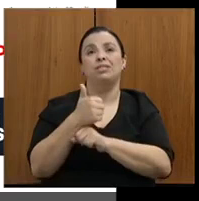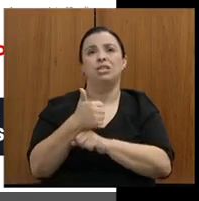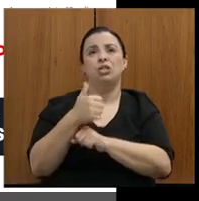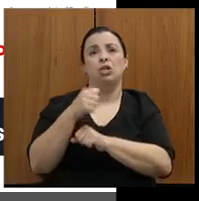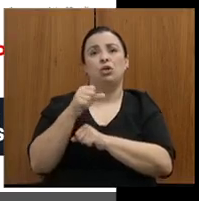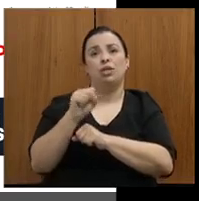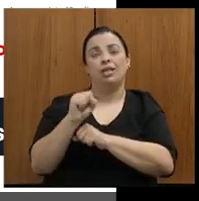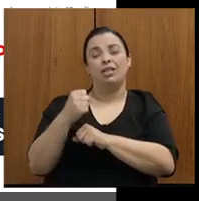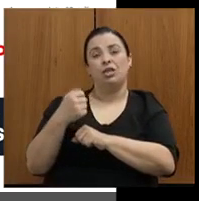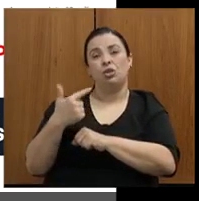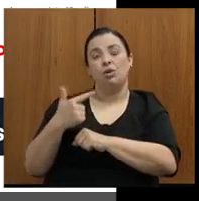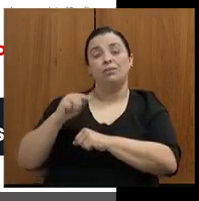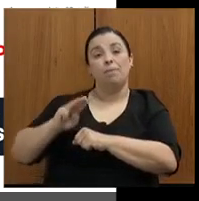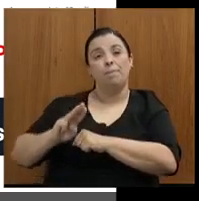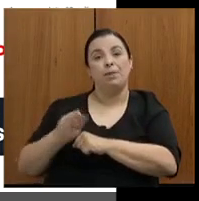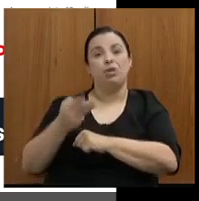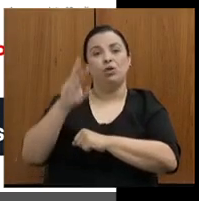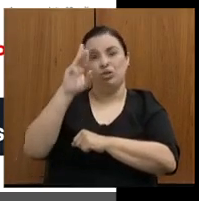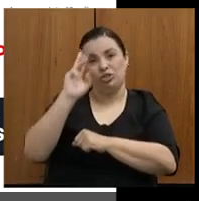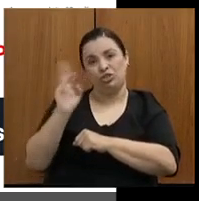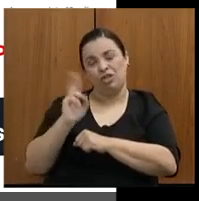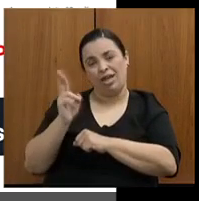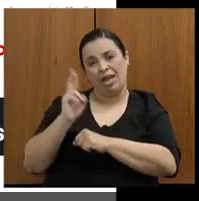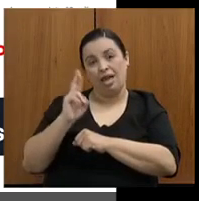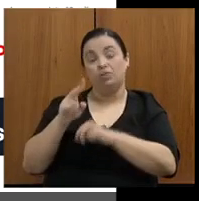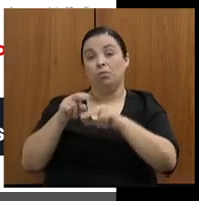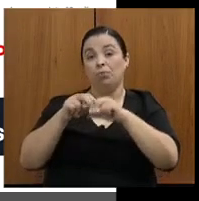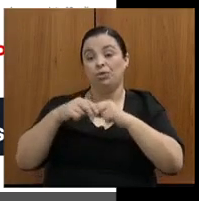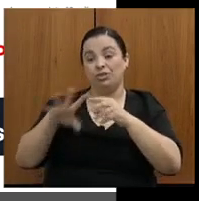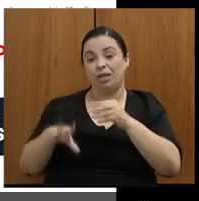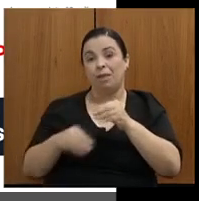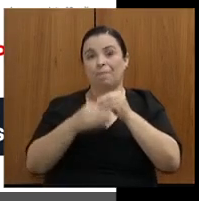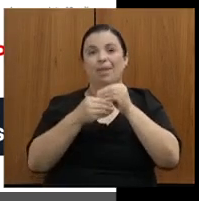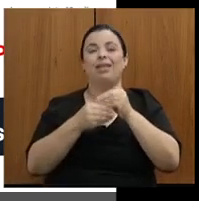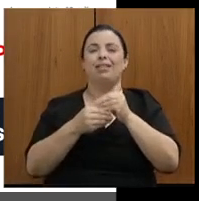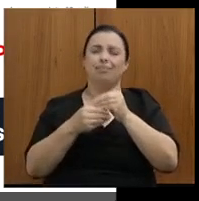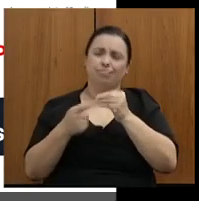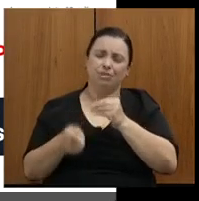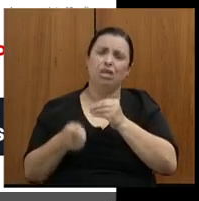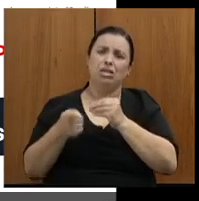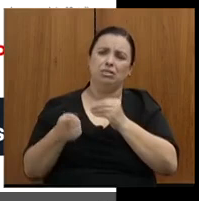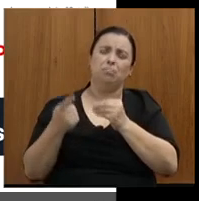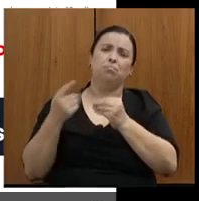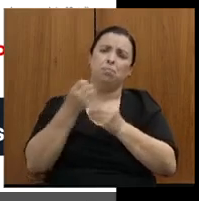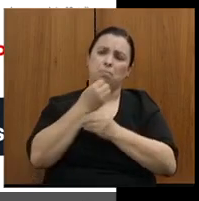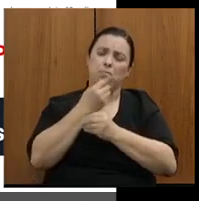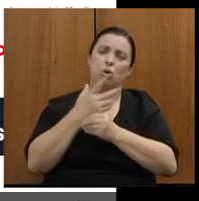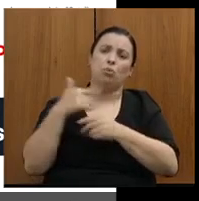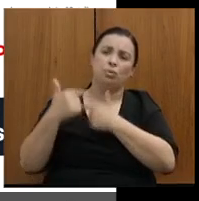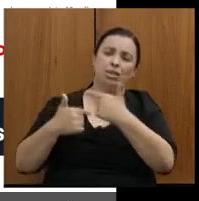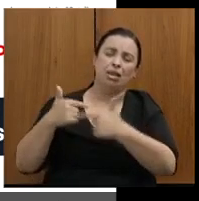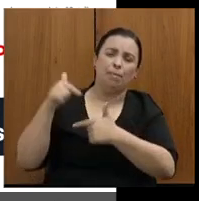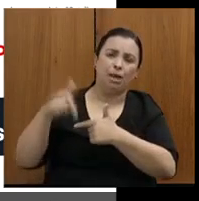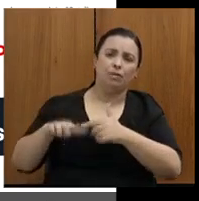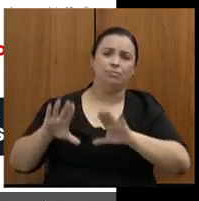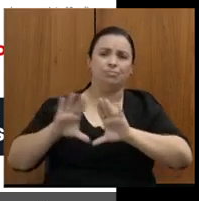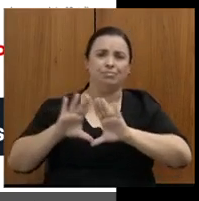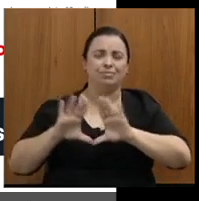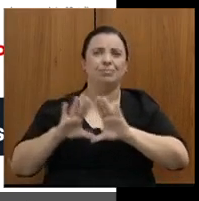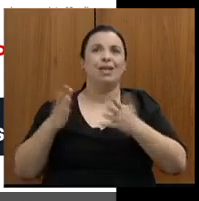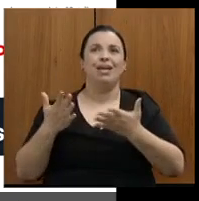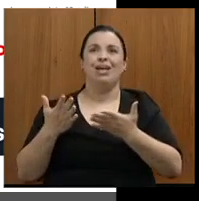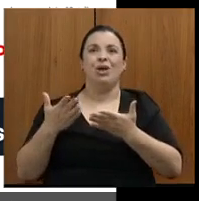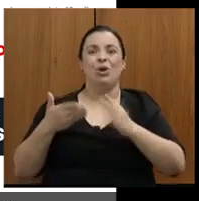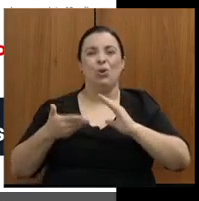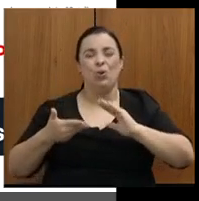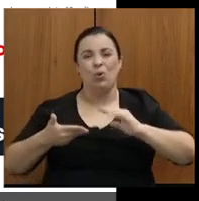isso é fruto do trabalho dessa Casa, é fruto do Congresso Nacional, dos deputados federais, do Senado, que nos